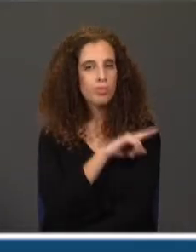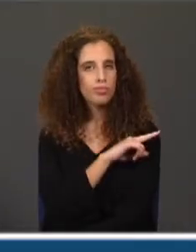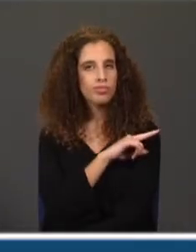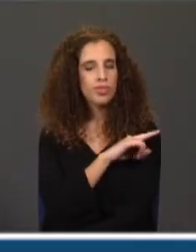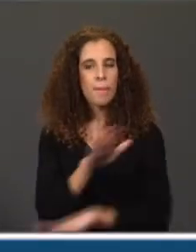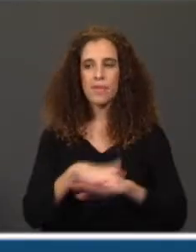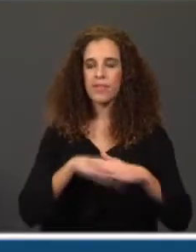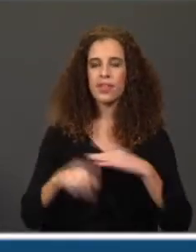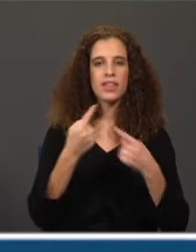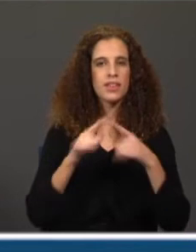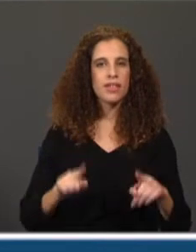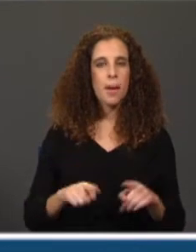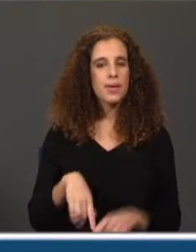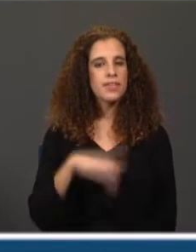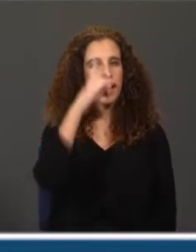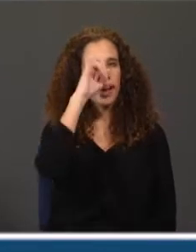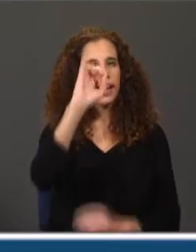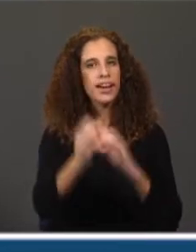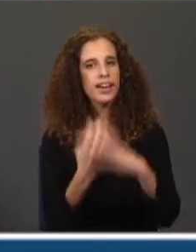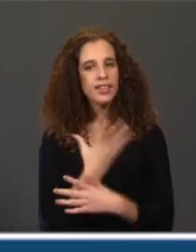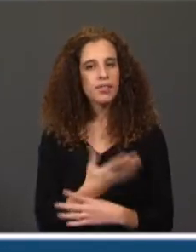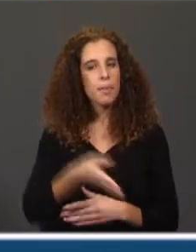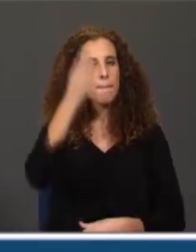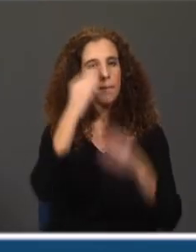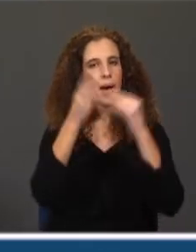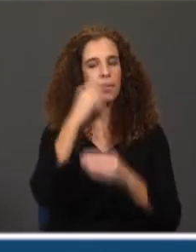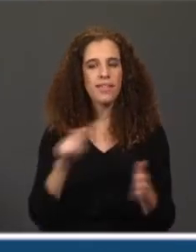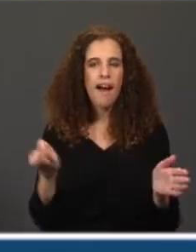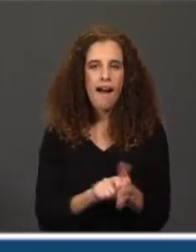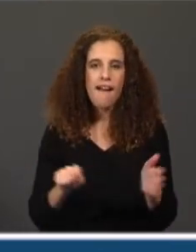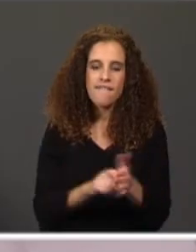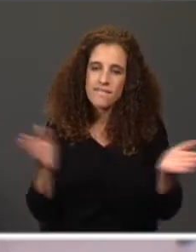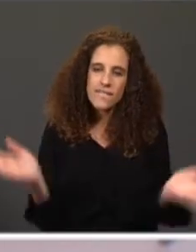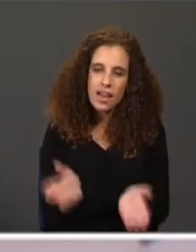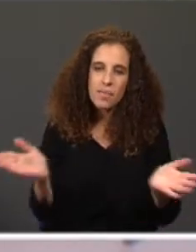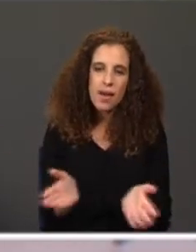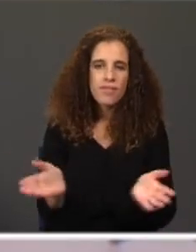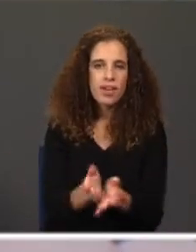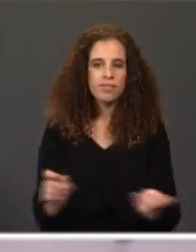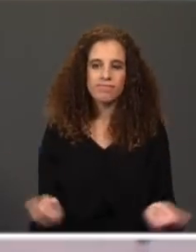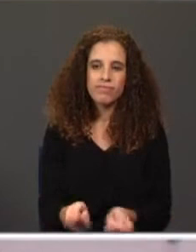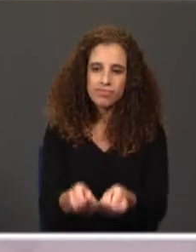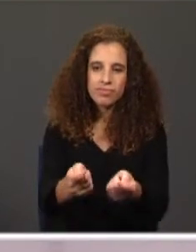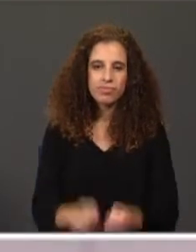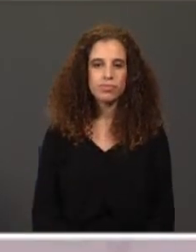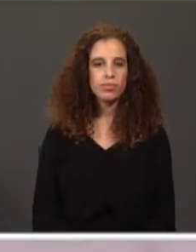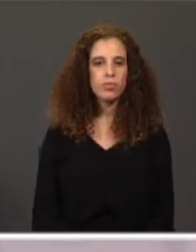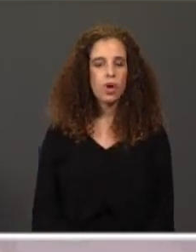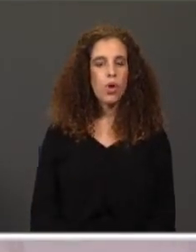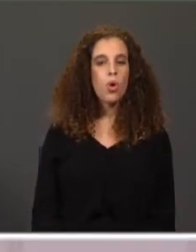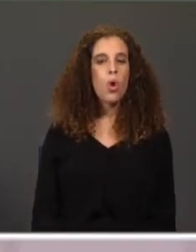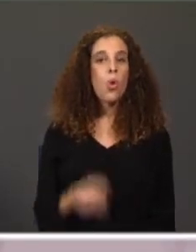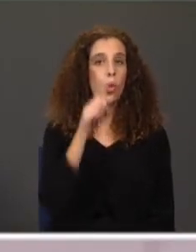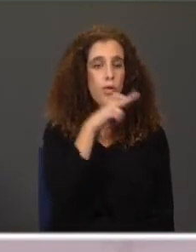fazer diferente, para ser criativo e para aprender a ser persistente e resiliente. O avô de António Lobo Antunes